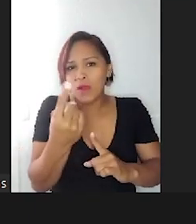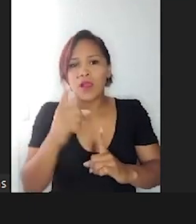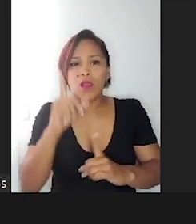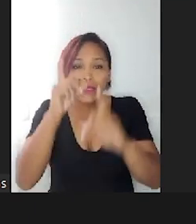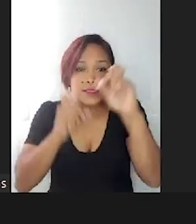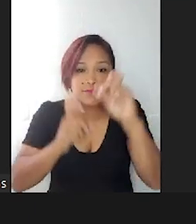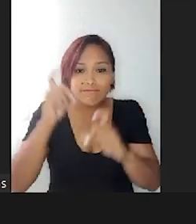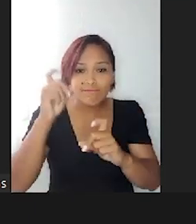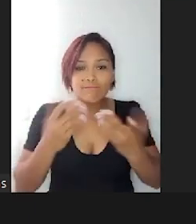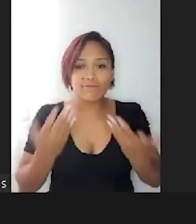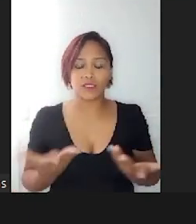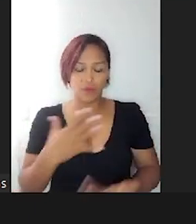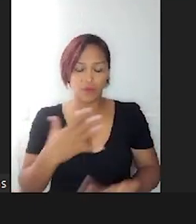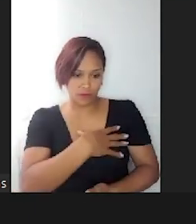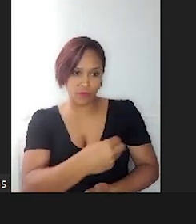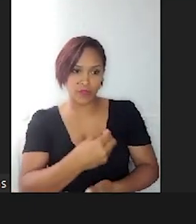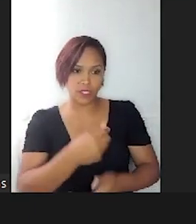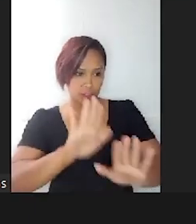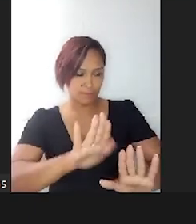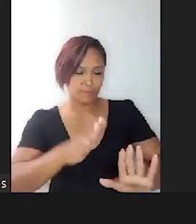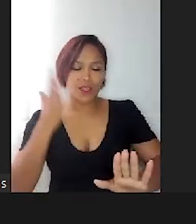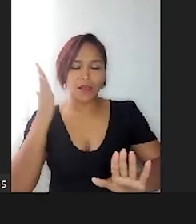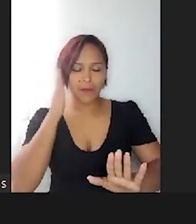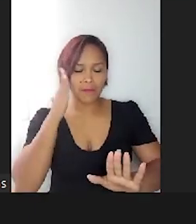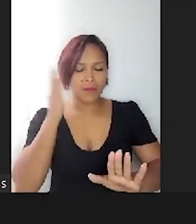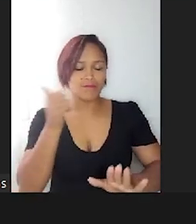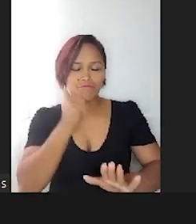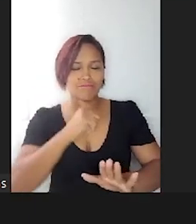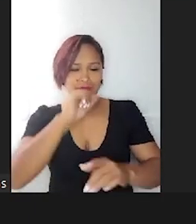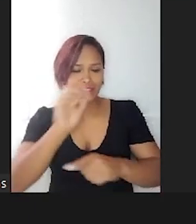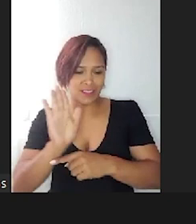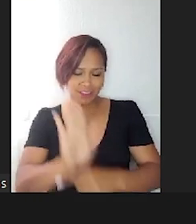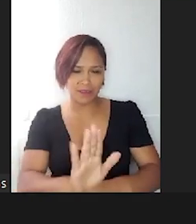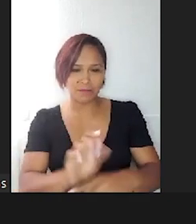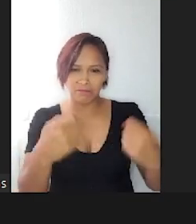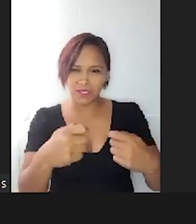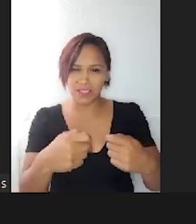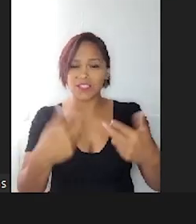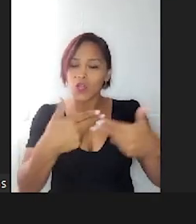Filho, eu sei que você precisa de algo.